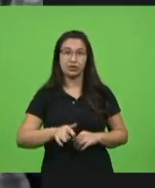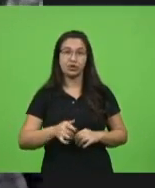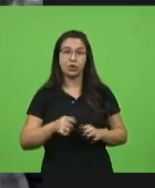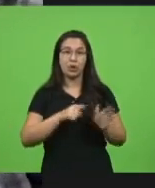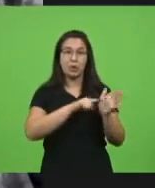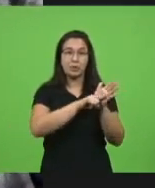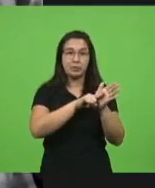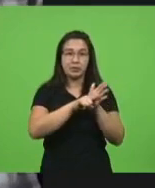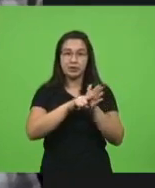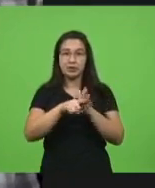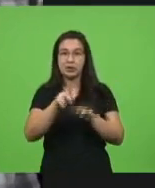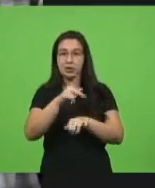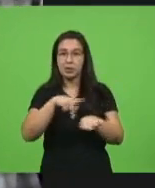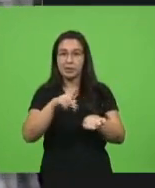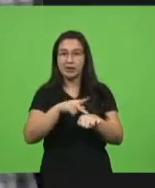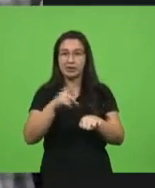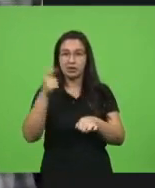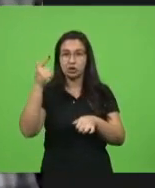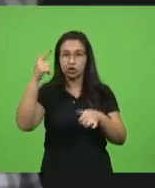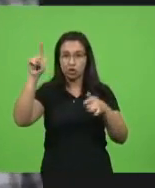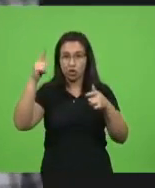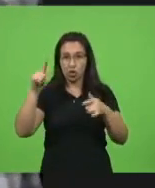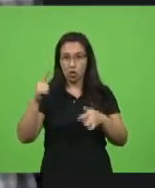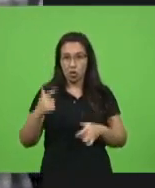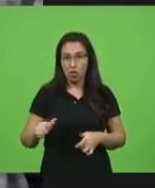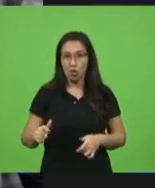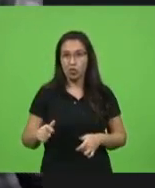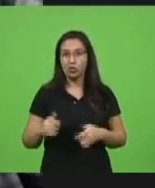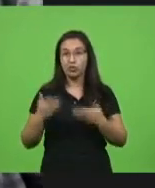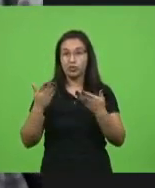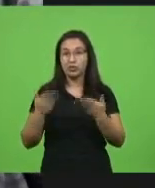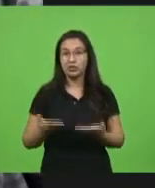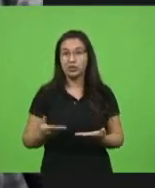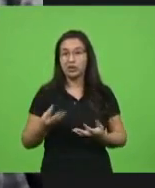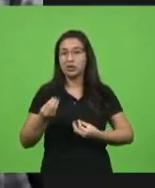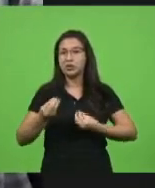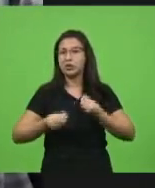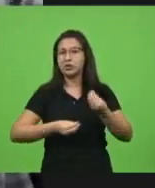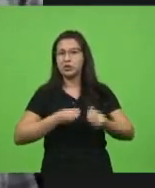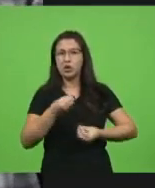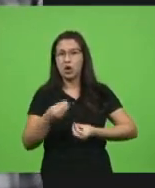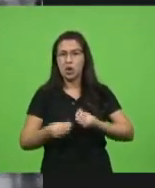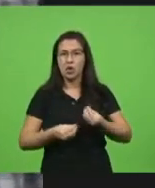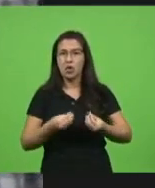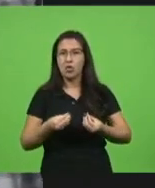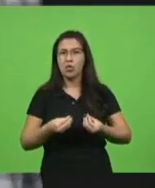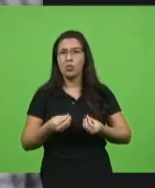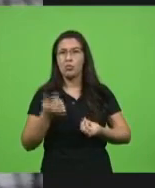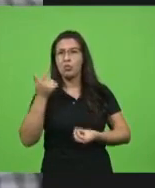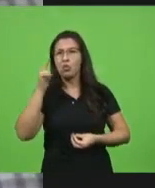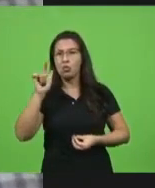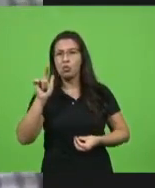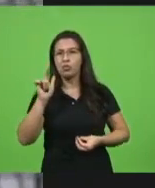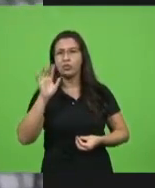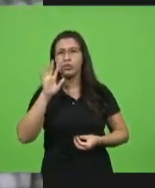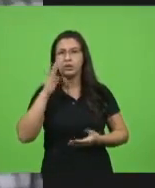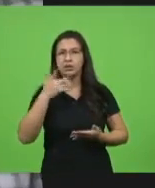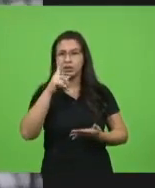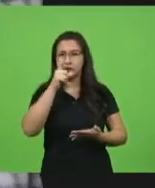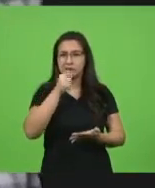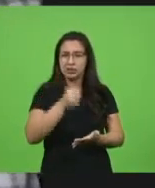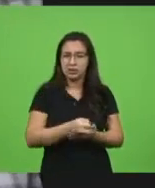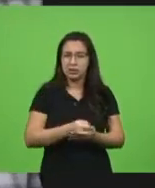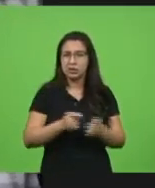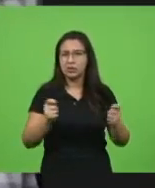caminha, e não tem outra solução em que nós possamos acreditar, e acreditar